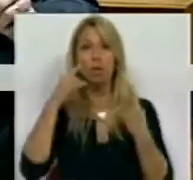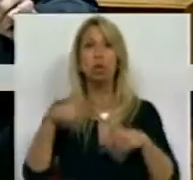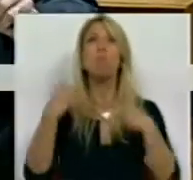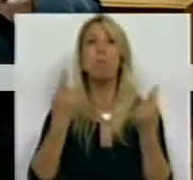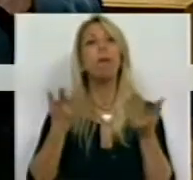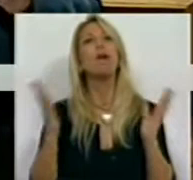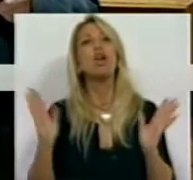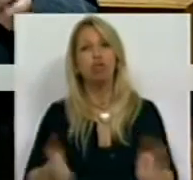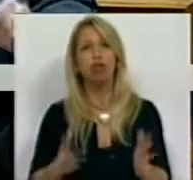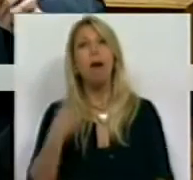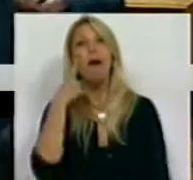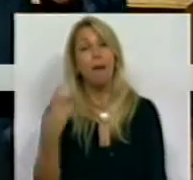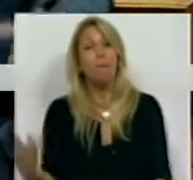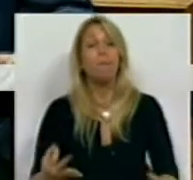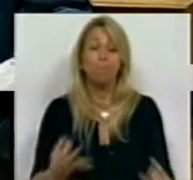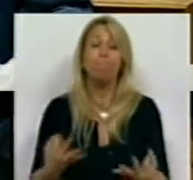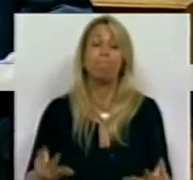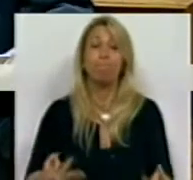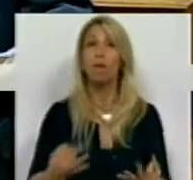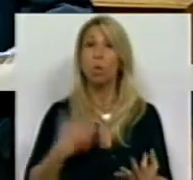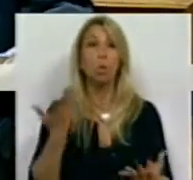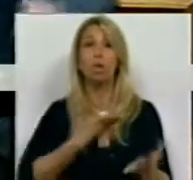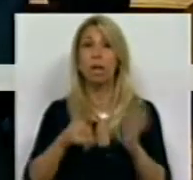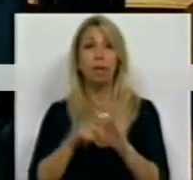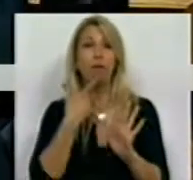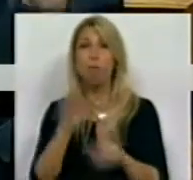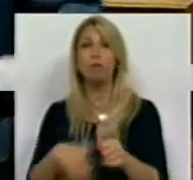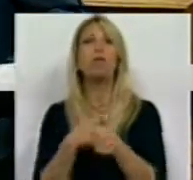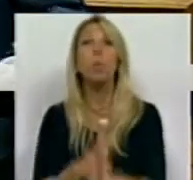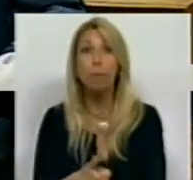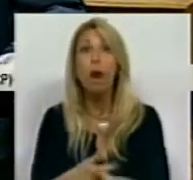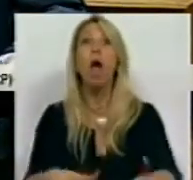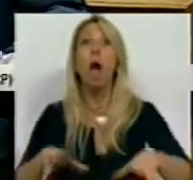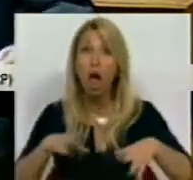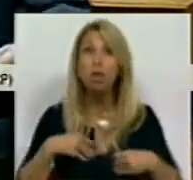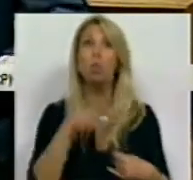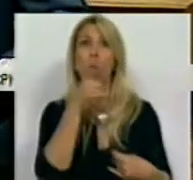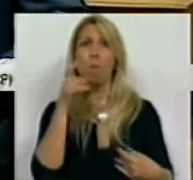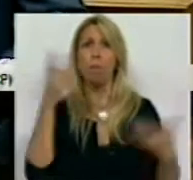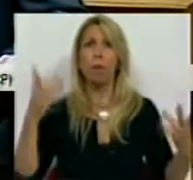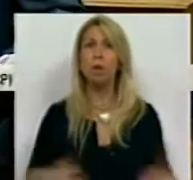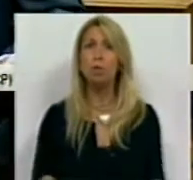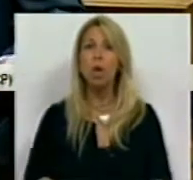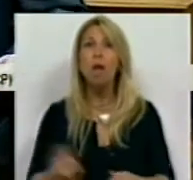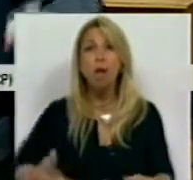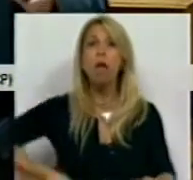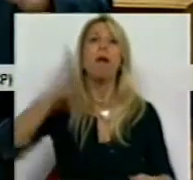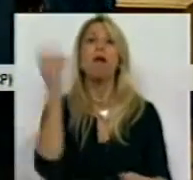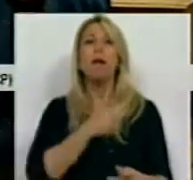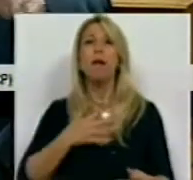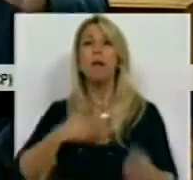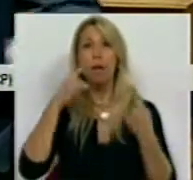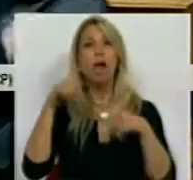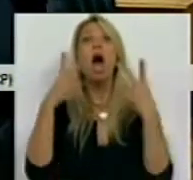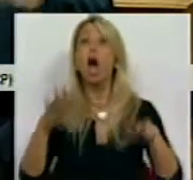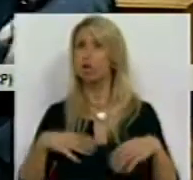reconheceram que o decreto-lei não pode ser cumprido. E assumiram esse compromisso. E diversas empresas públicas assumiram que